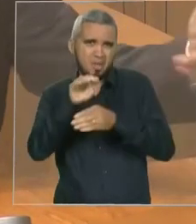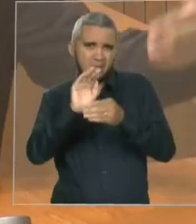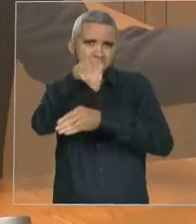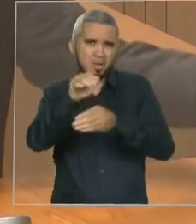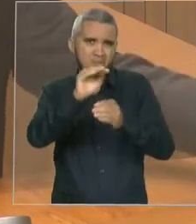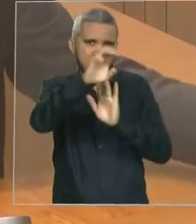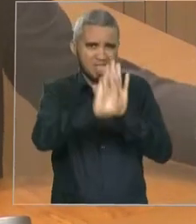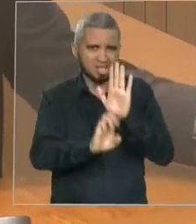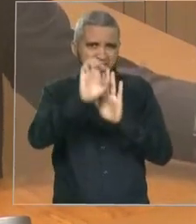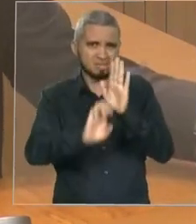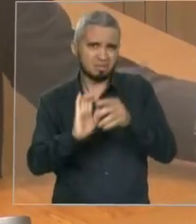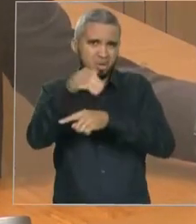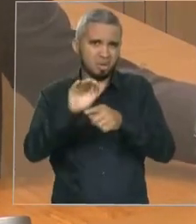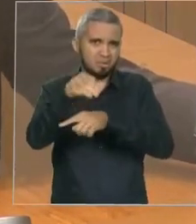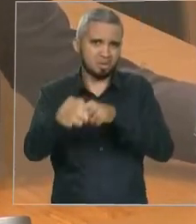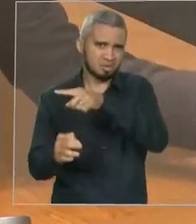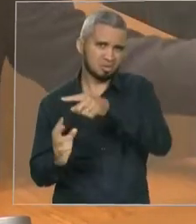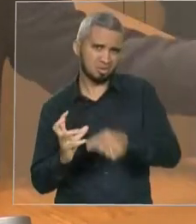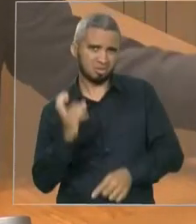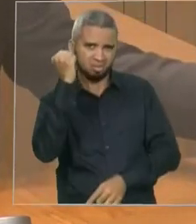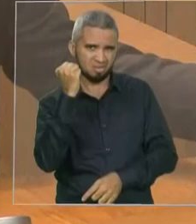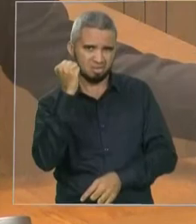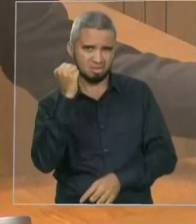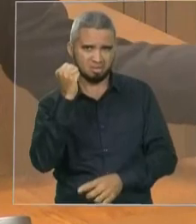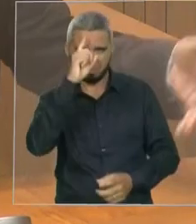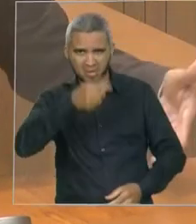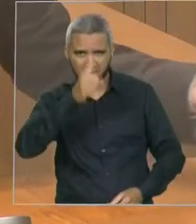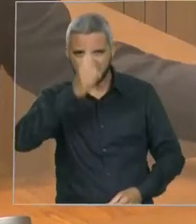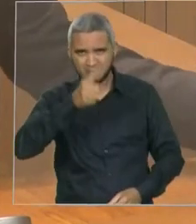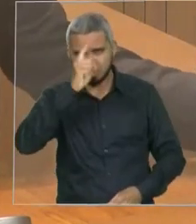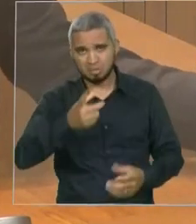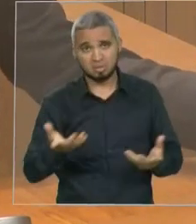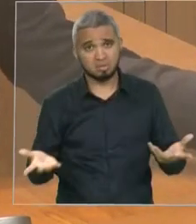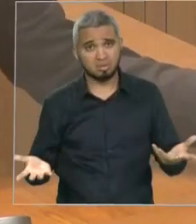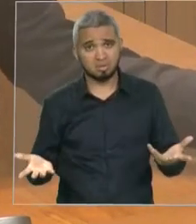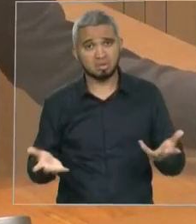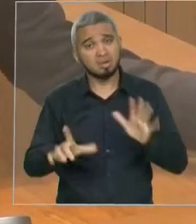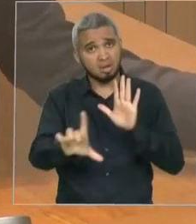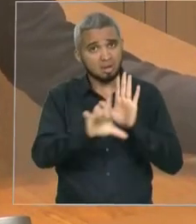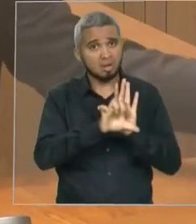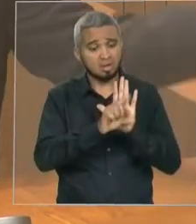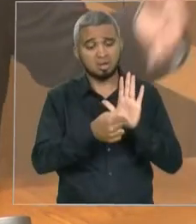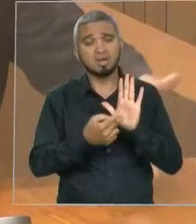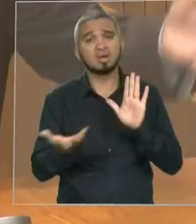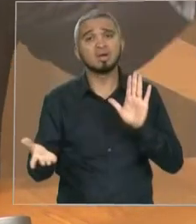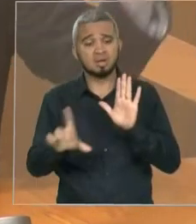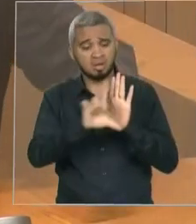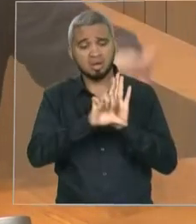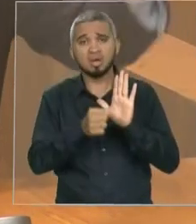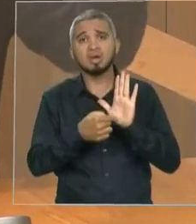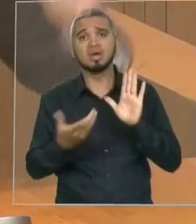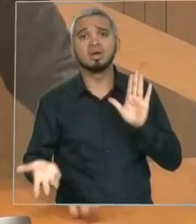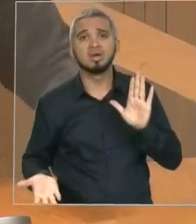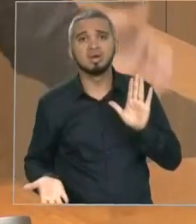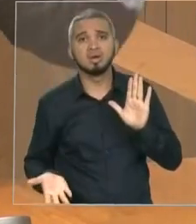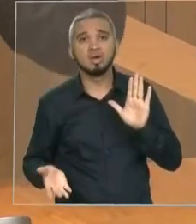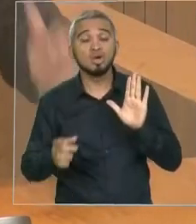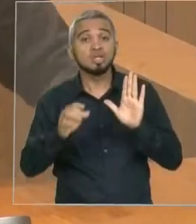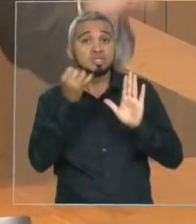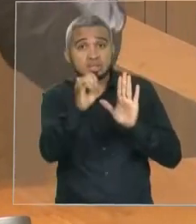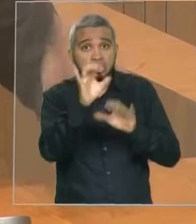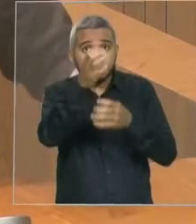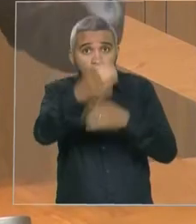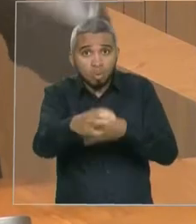a la vontade comunista, meu amigo, e a legalidade dos atos, toda e qualquer alteração